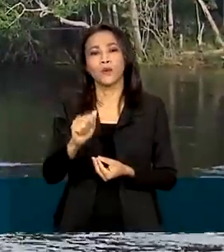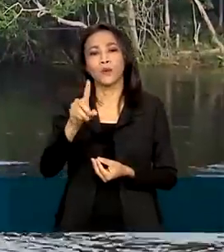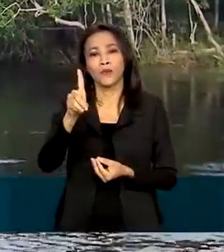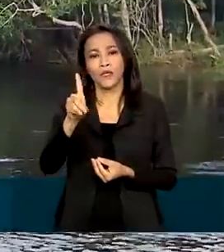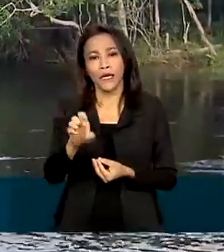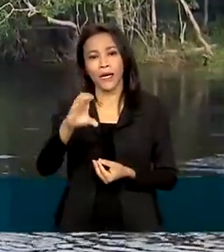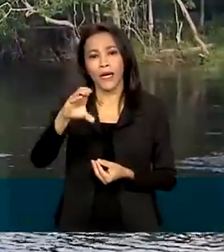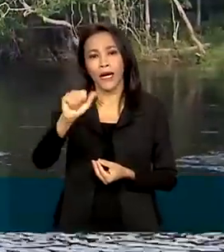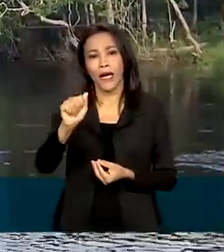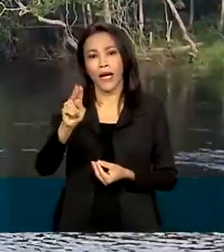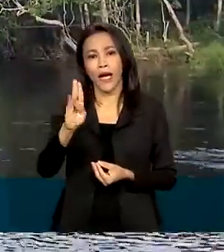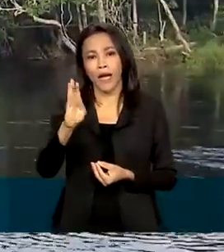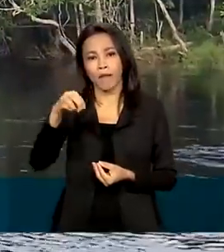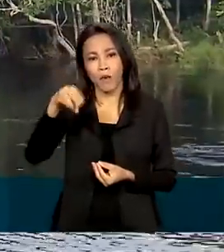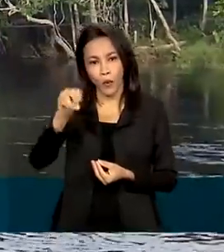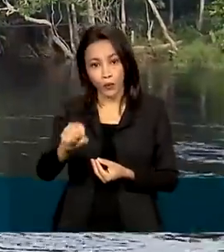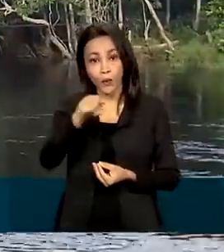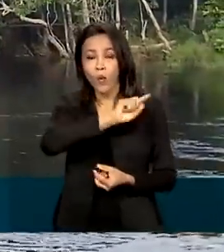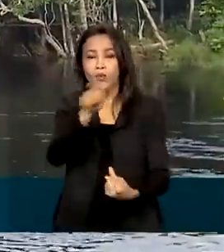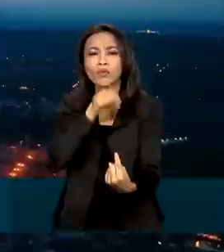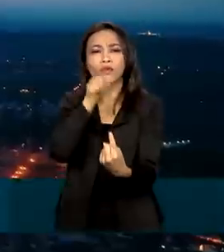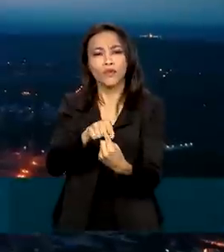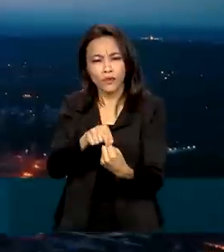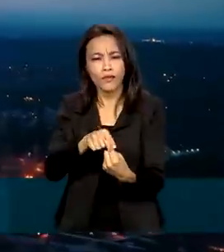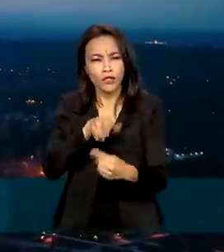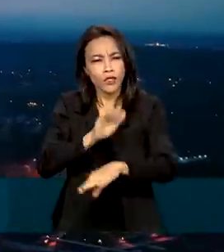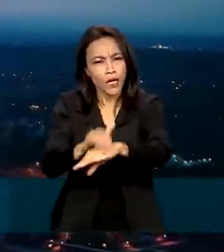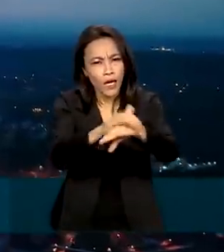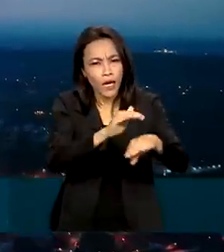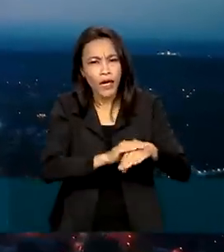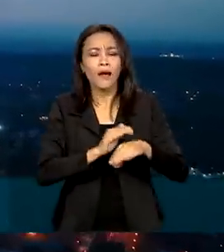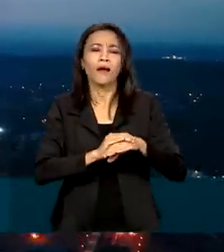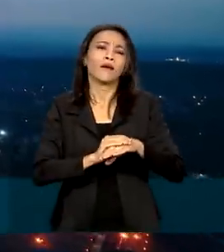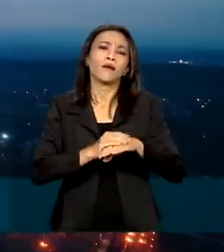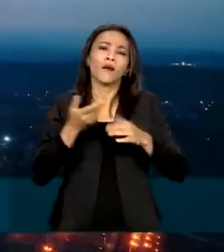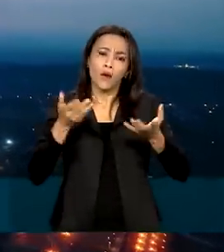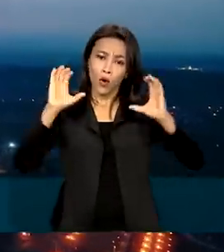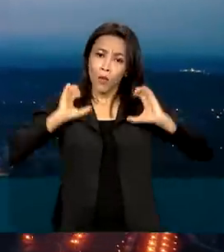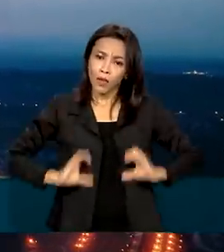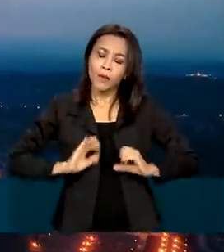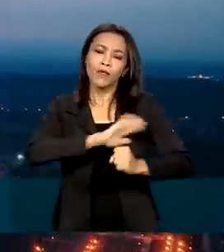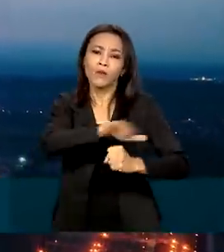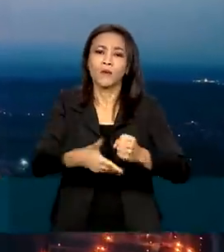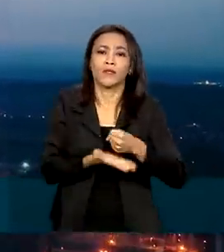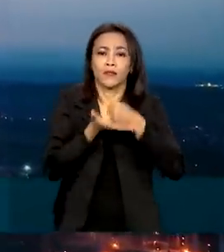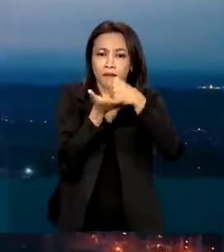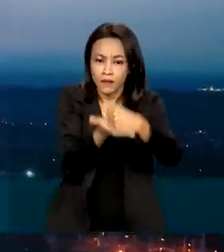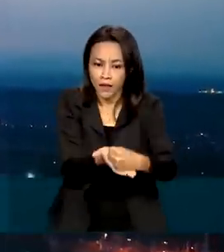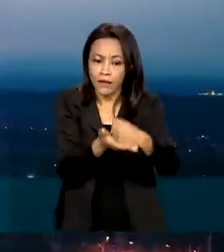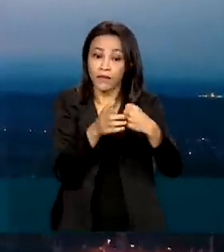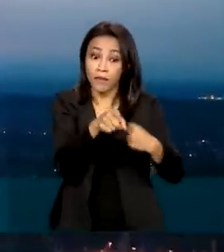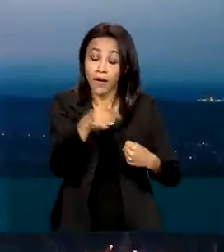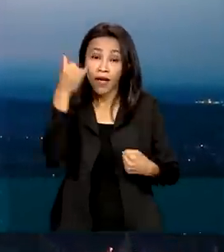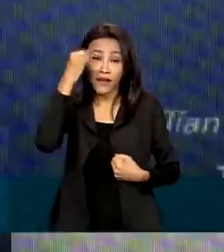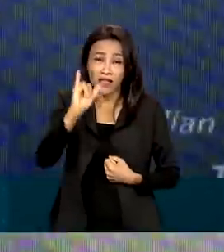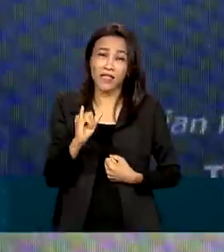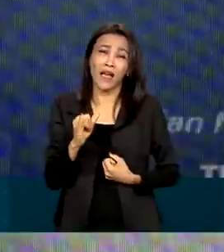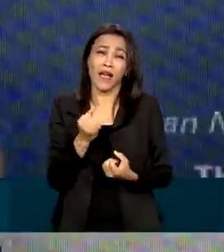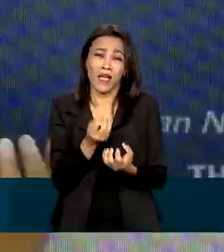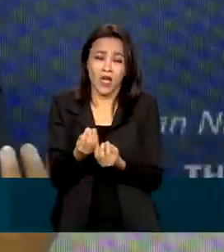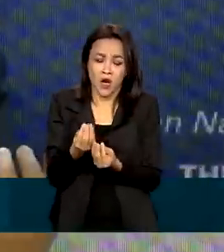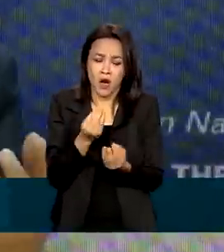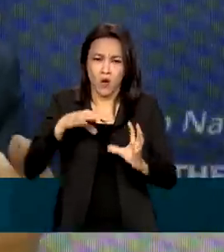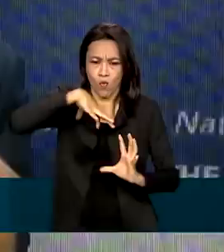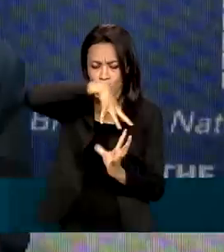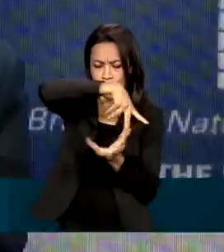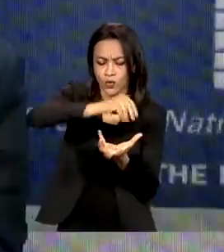é incentivar práticas sustentáveis e reduzir as emissões de gases que causam o efeito estufa. O nosso